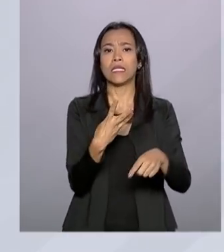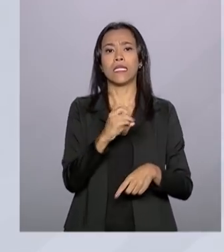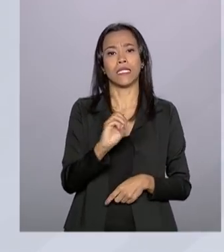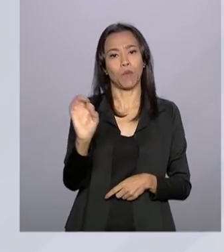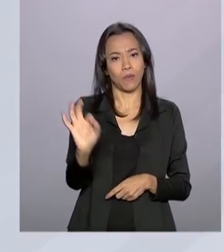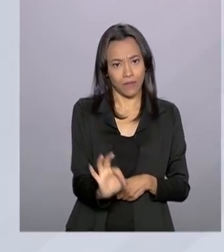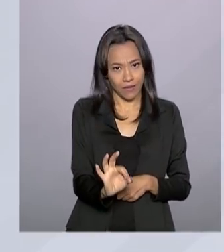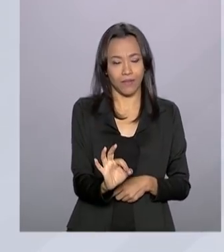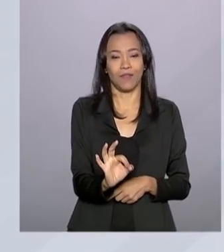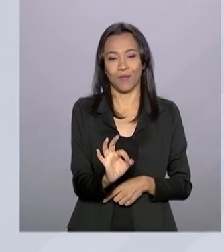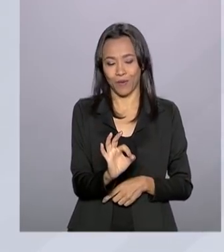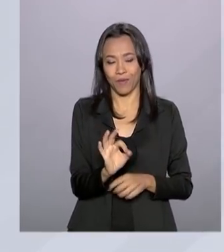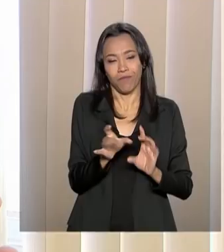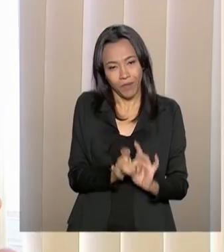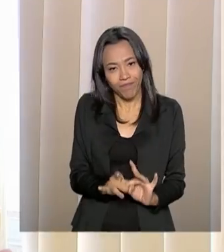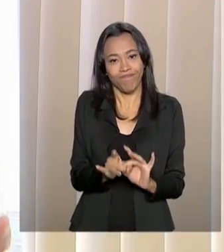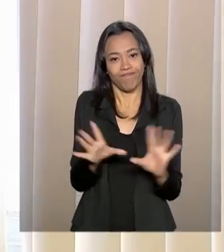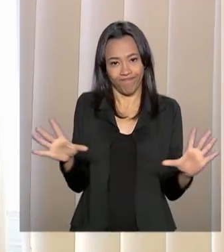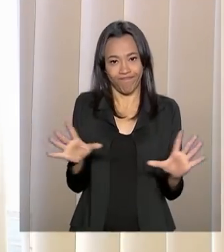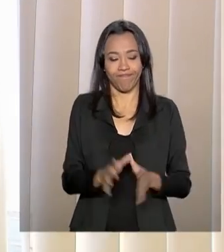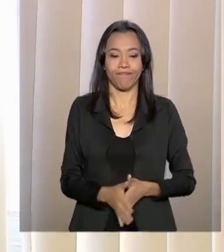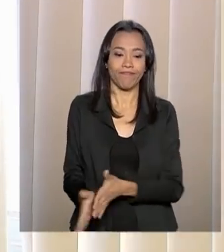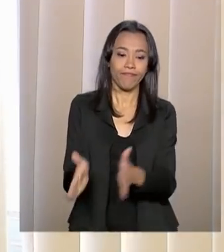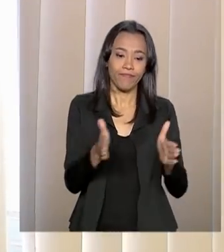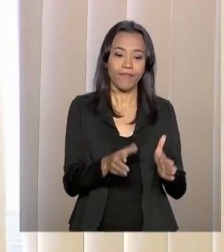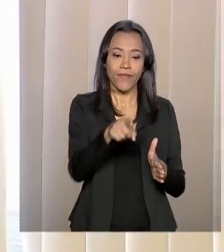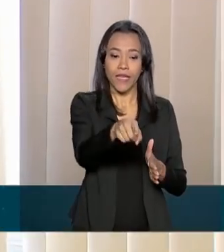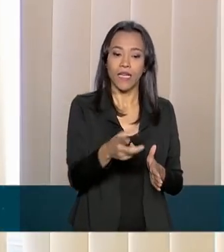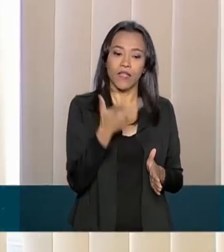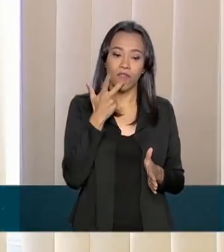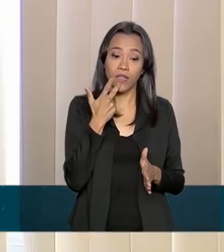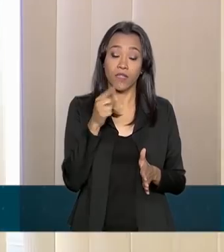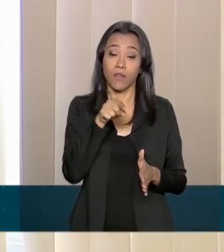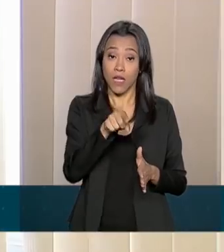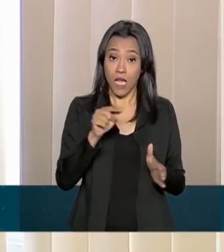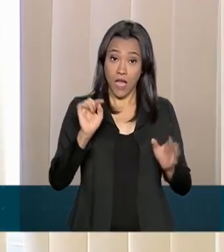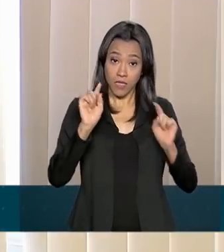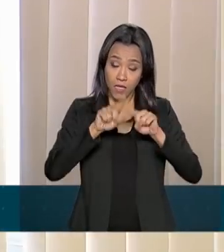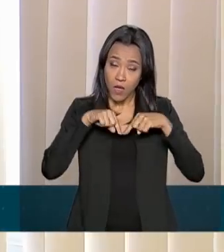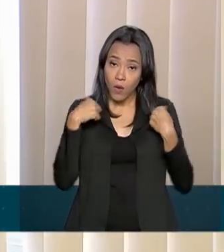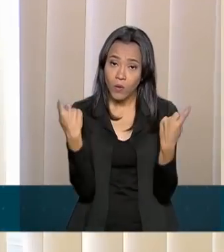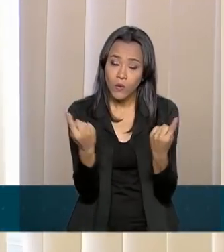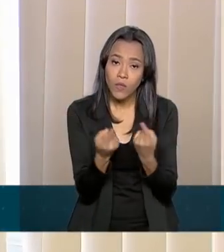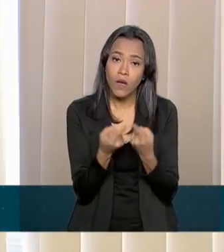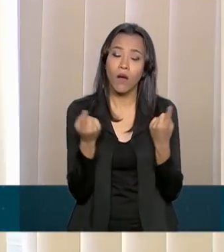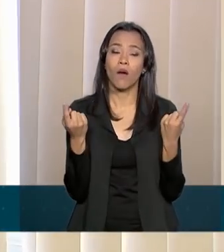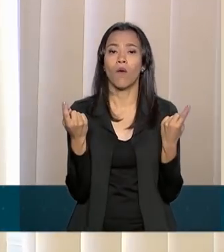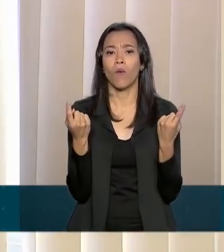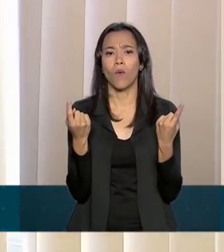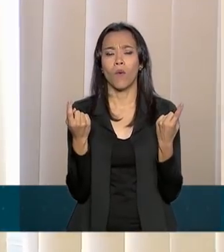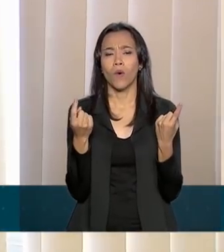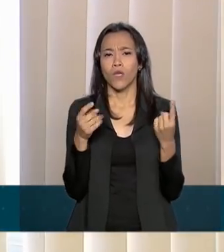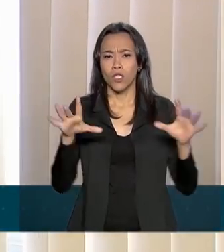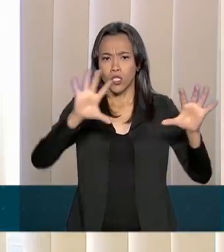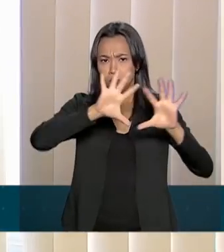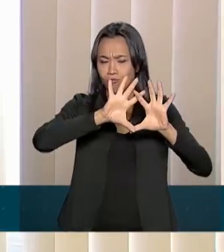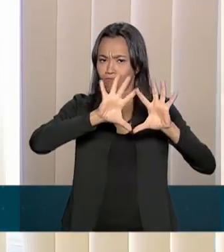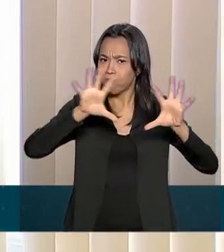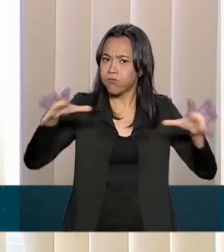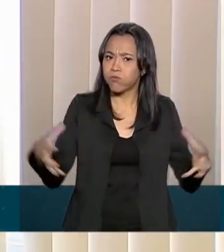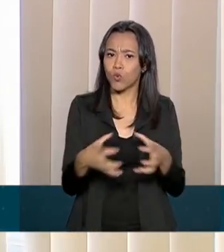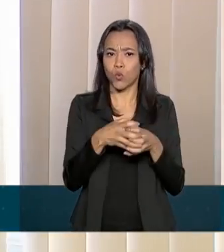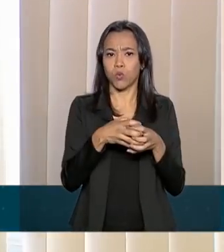30% das autorizações. A reunião dessas possibilidades, todas num portal,